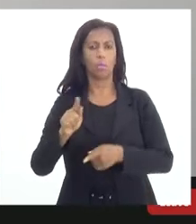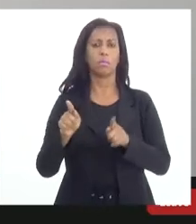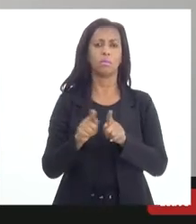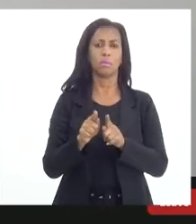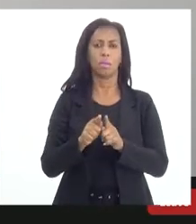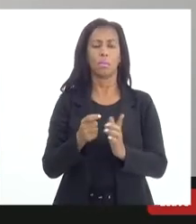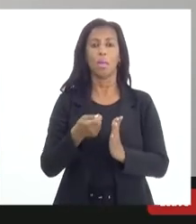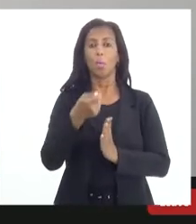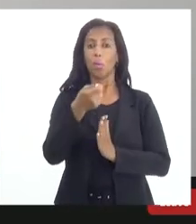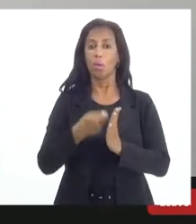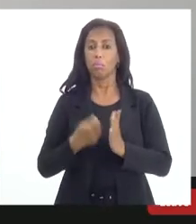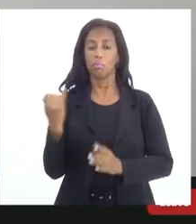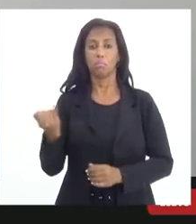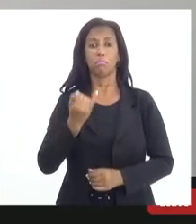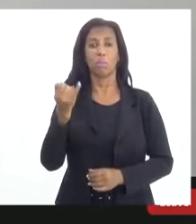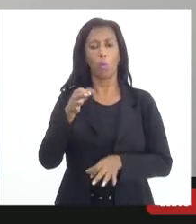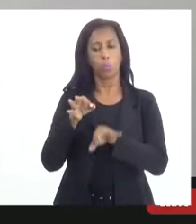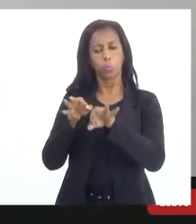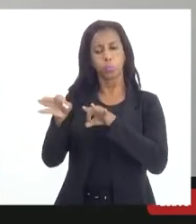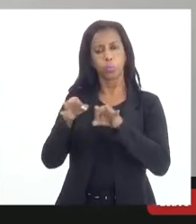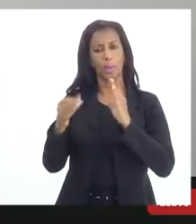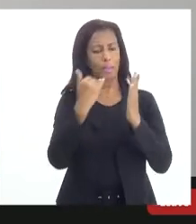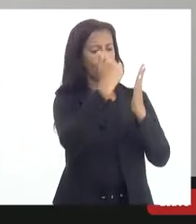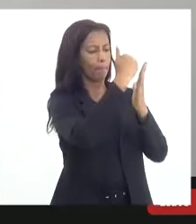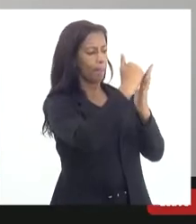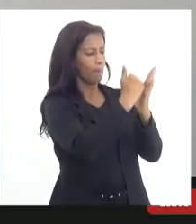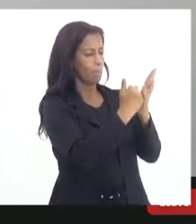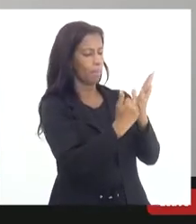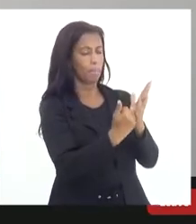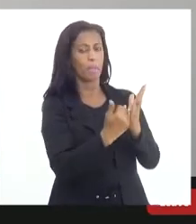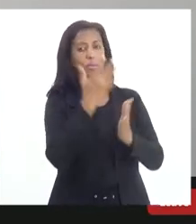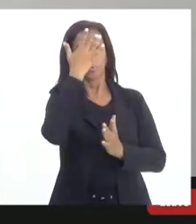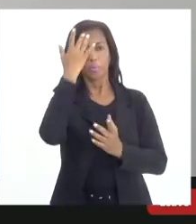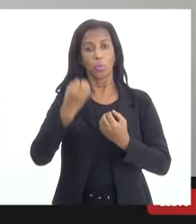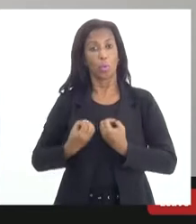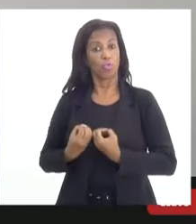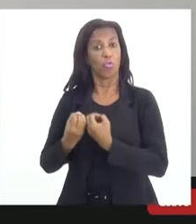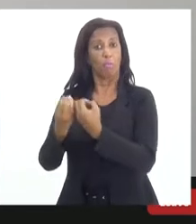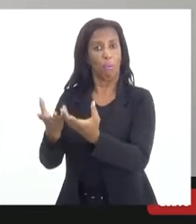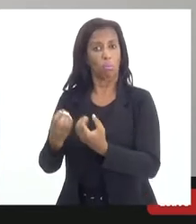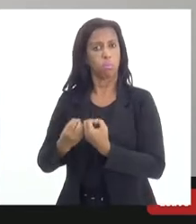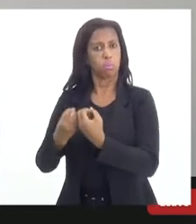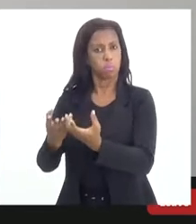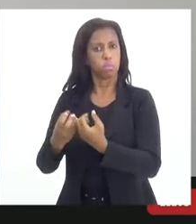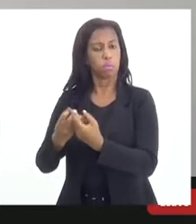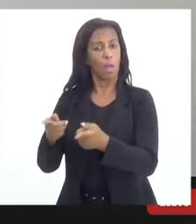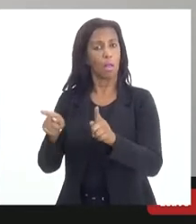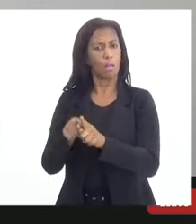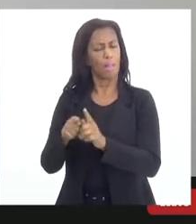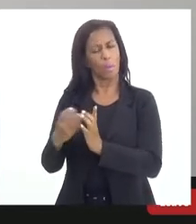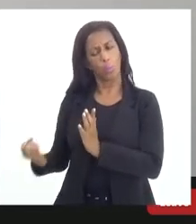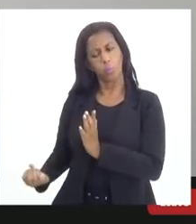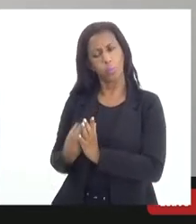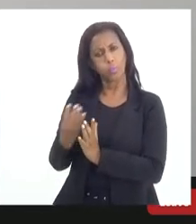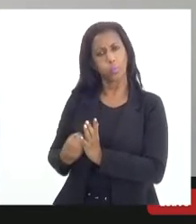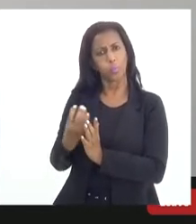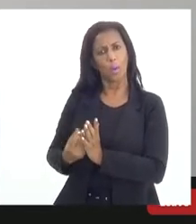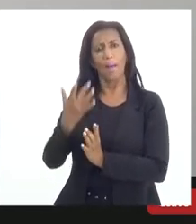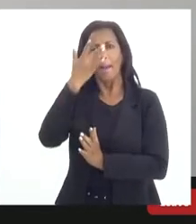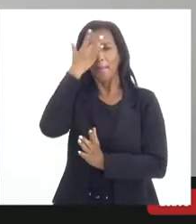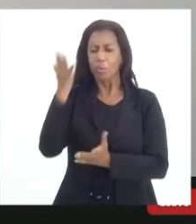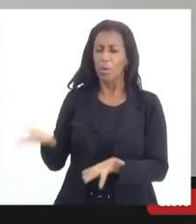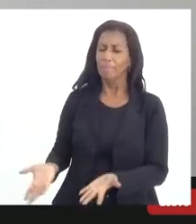importante que foi criado para organizar o cadastro de doadores e doadoras, o estímulo às pessoas doadoras sobre a